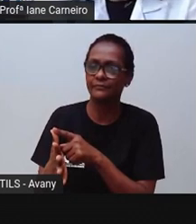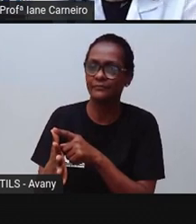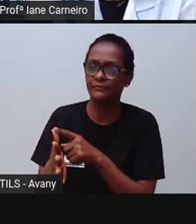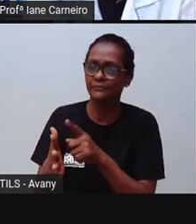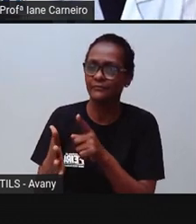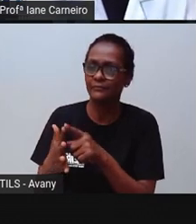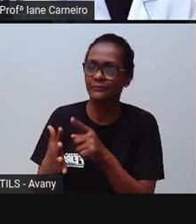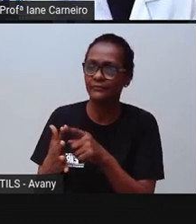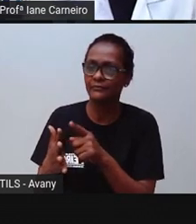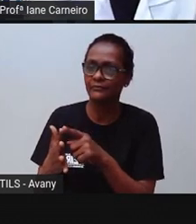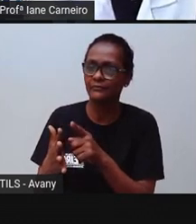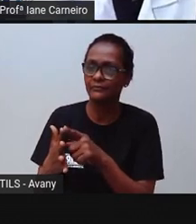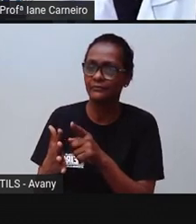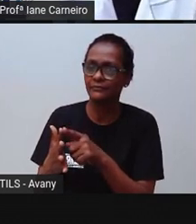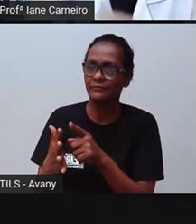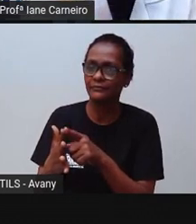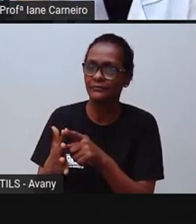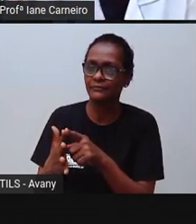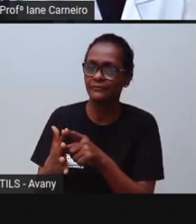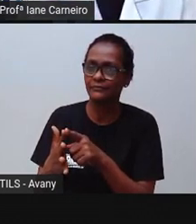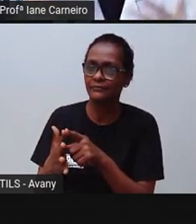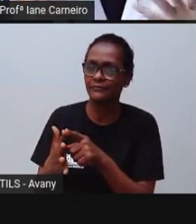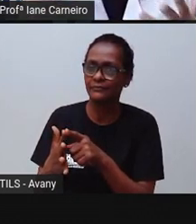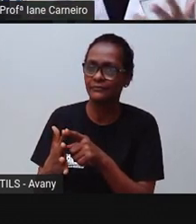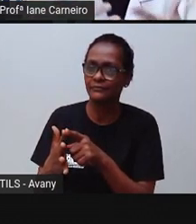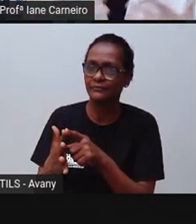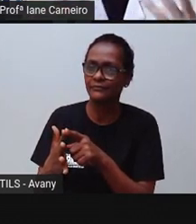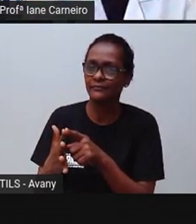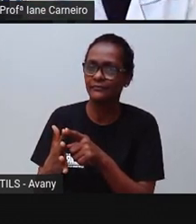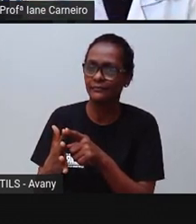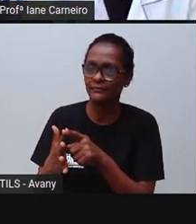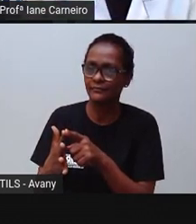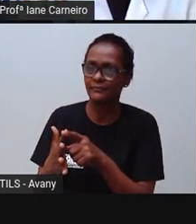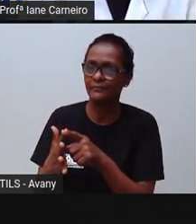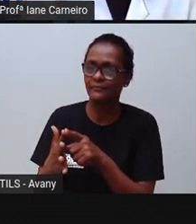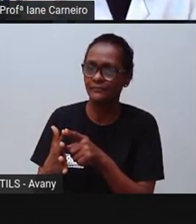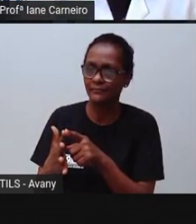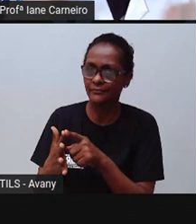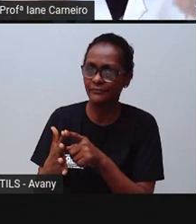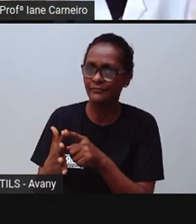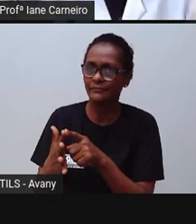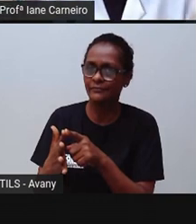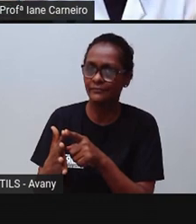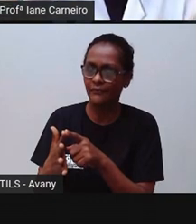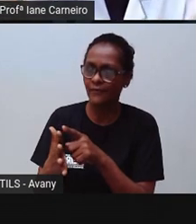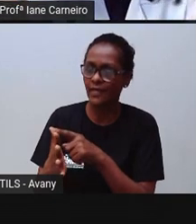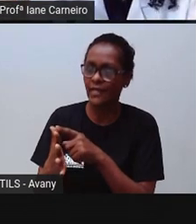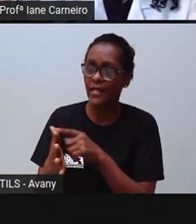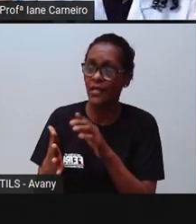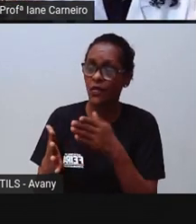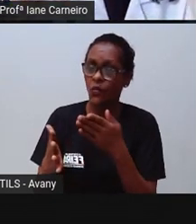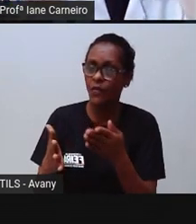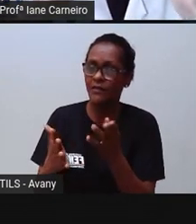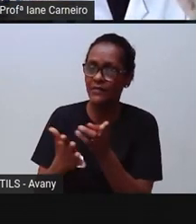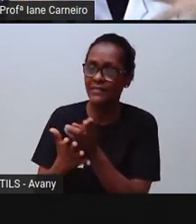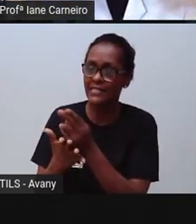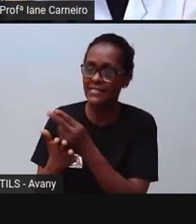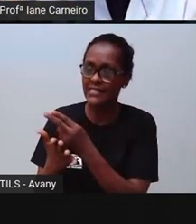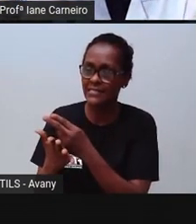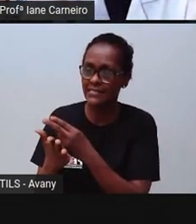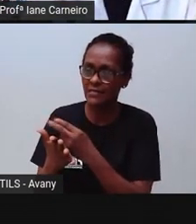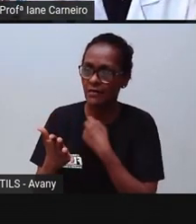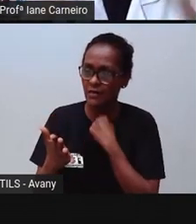alternativa. Então pega um papel e desenha aquilo que te deixou com raiva. E ali, enquanto você está desenhando, você vai